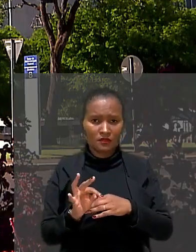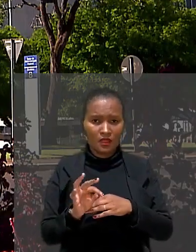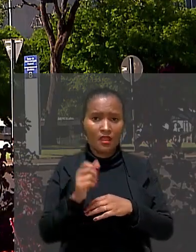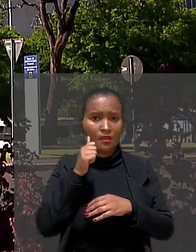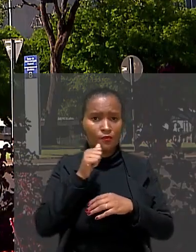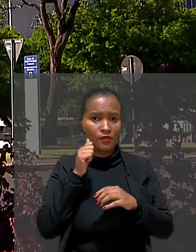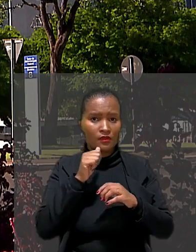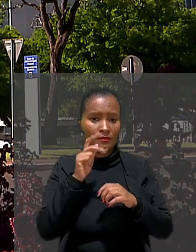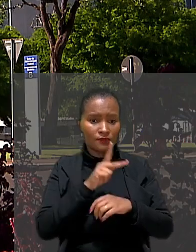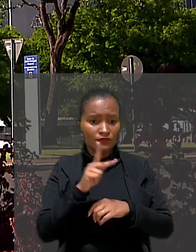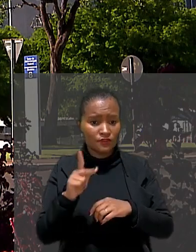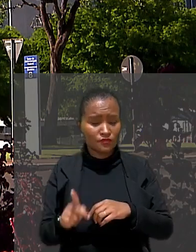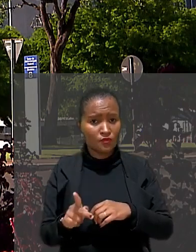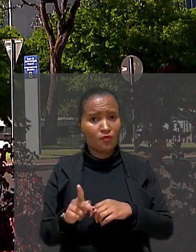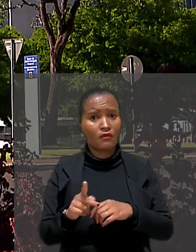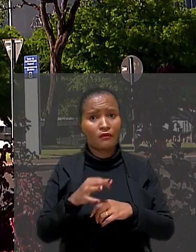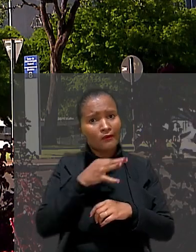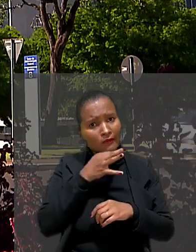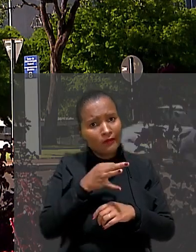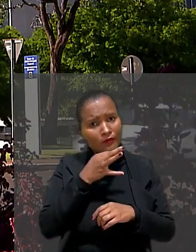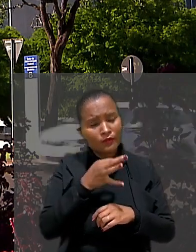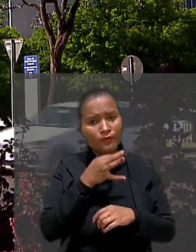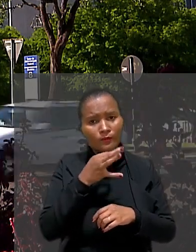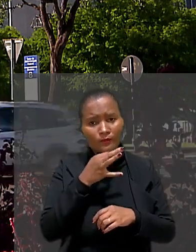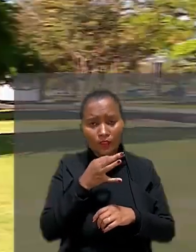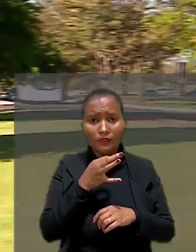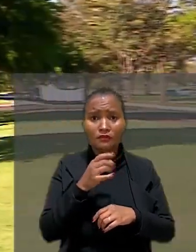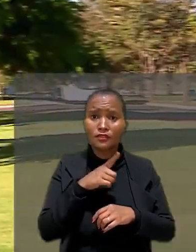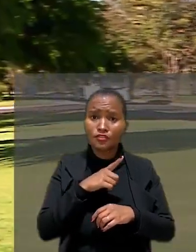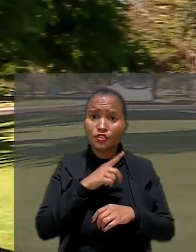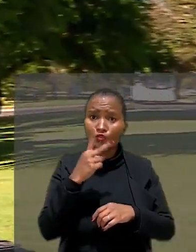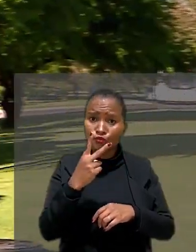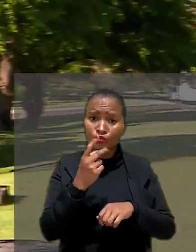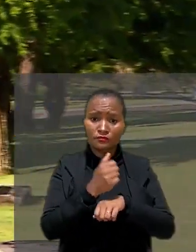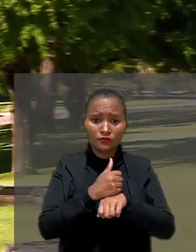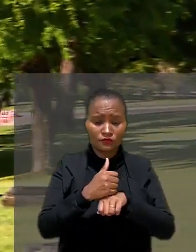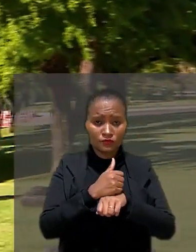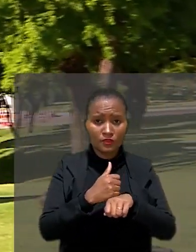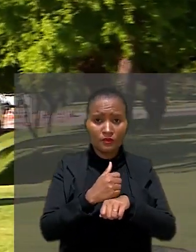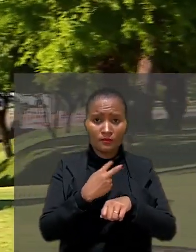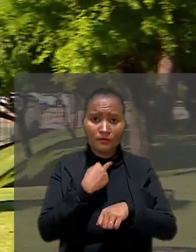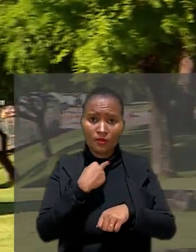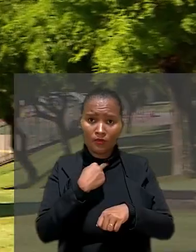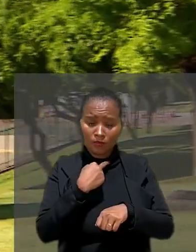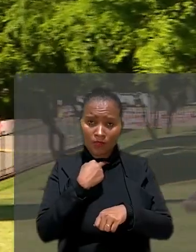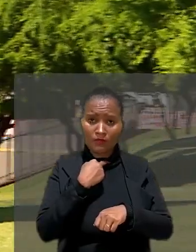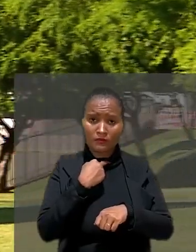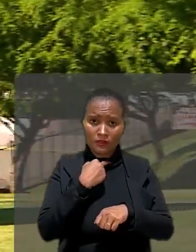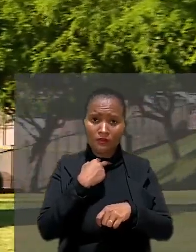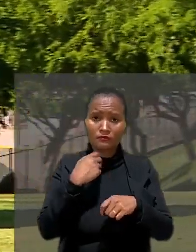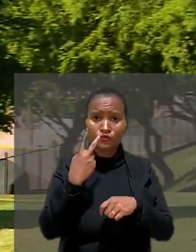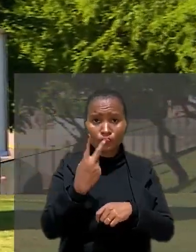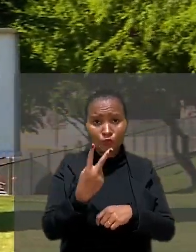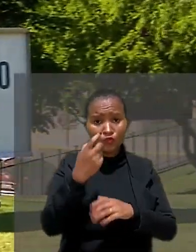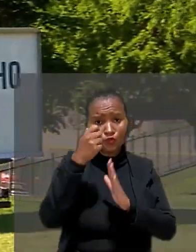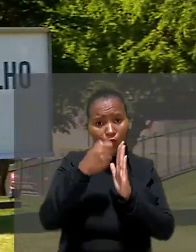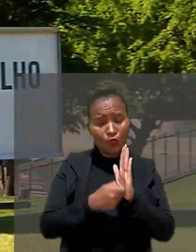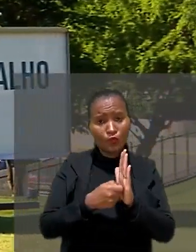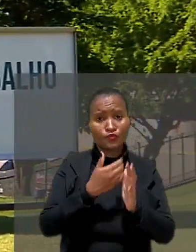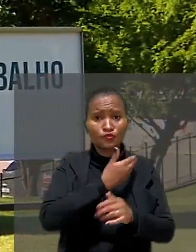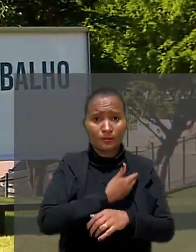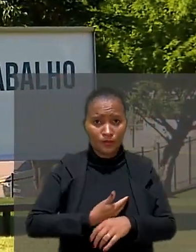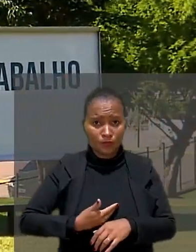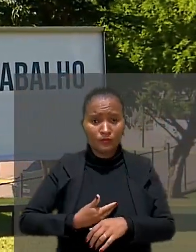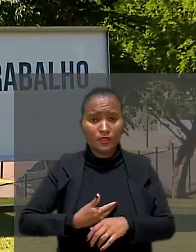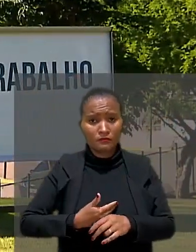Superior do Trabalho, a educadora insistiu no argumento de que exercia dois cargos e que, para ocupá-los, foi submetida a dois